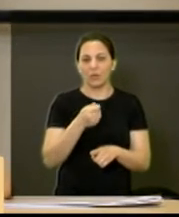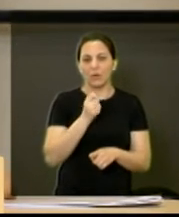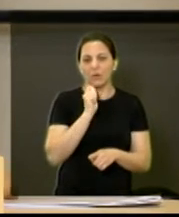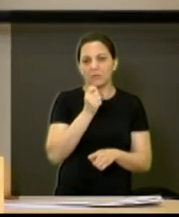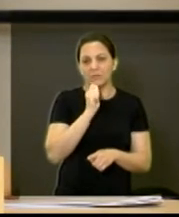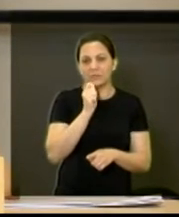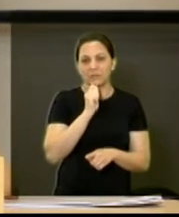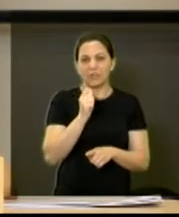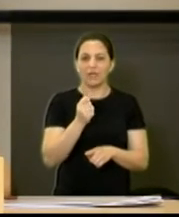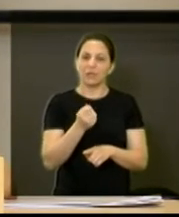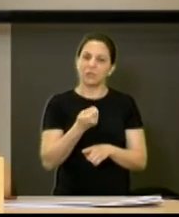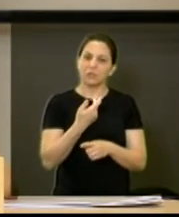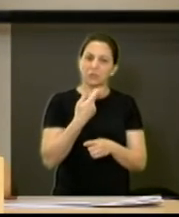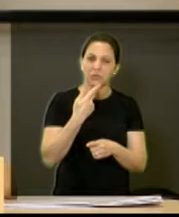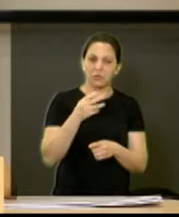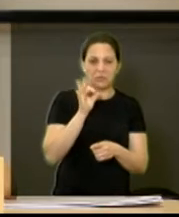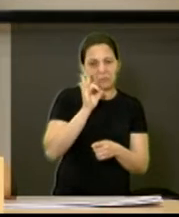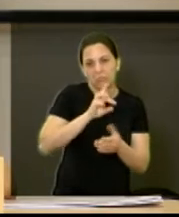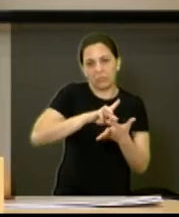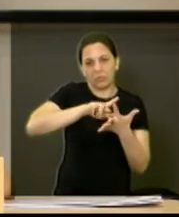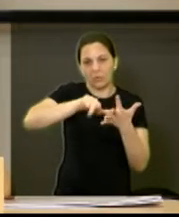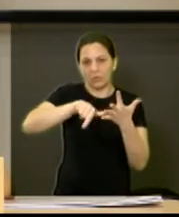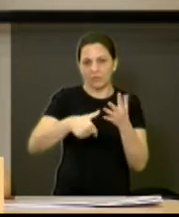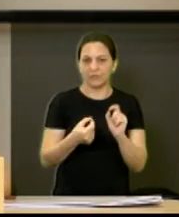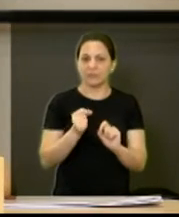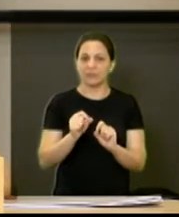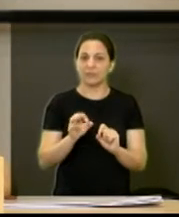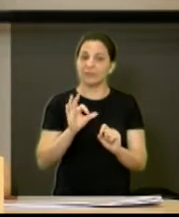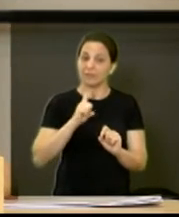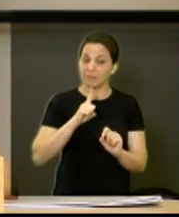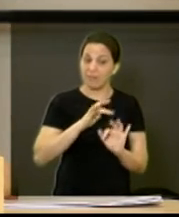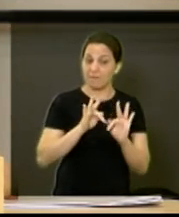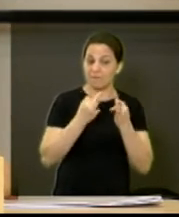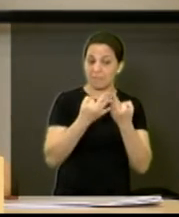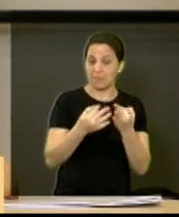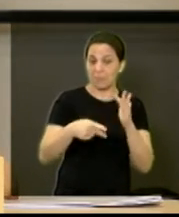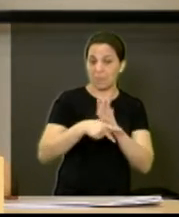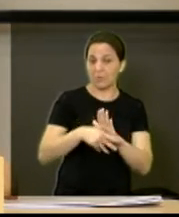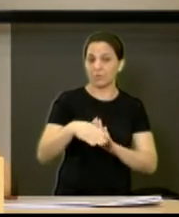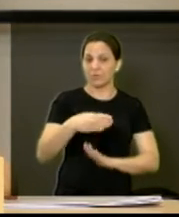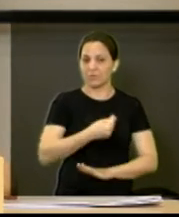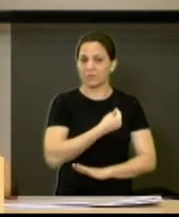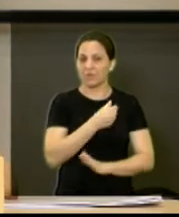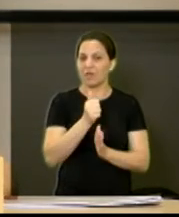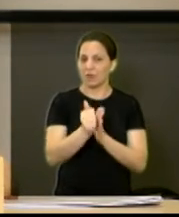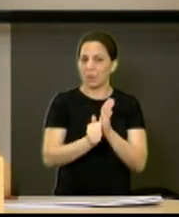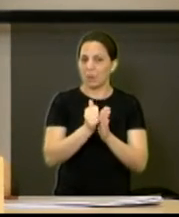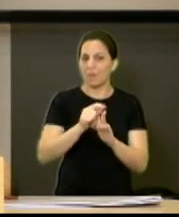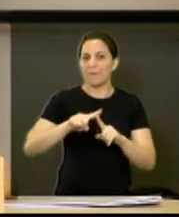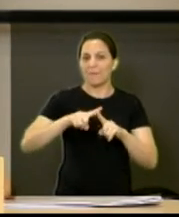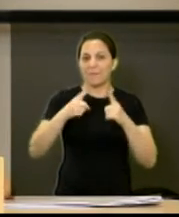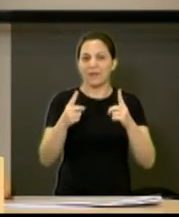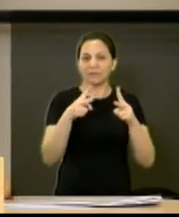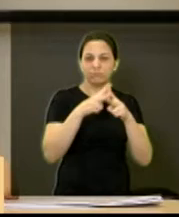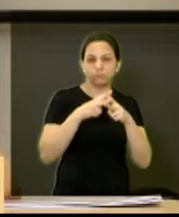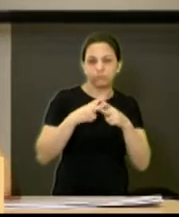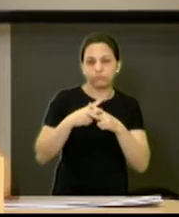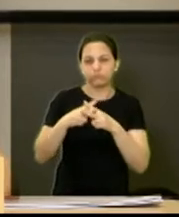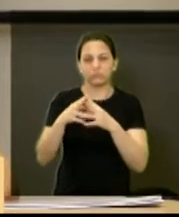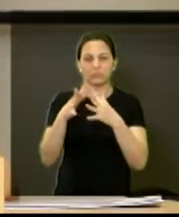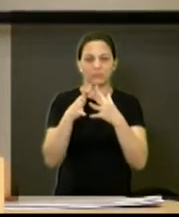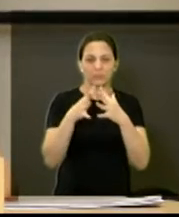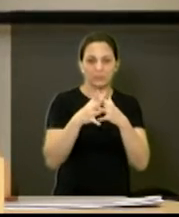famílias em Araraquara, tem família em Araraquara, porém, por conta de tantos conflitos familiares, ela